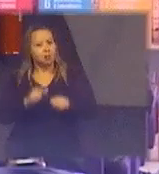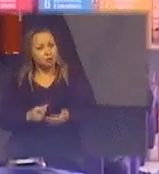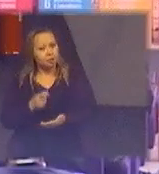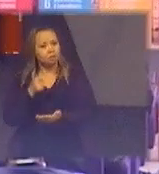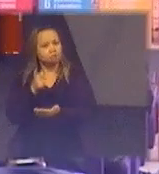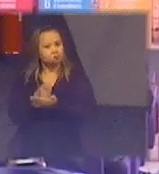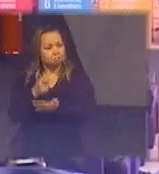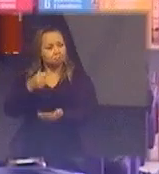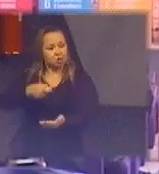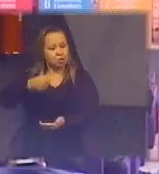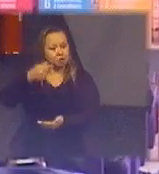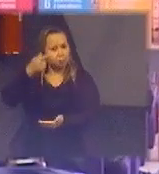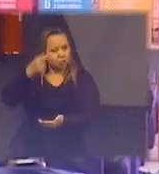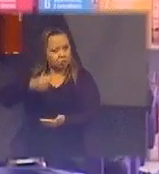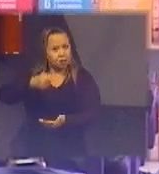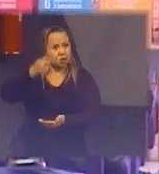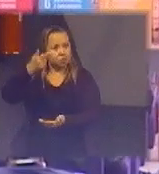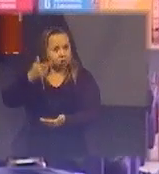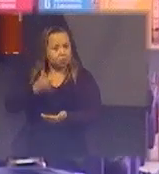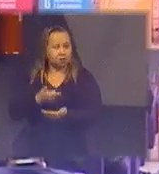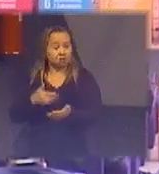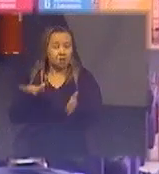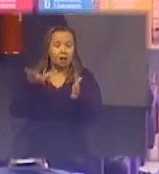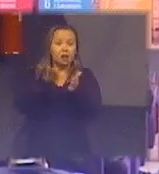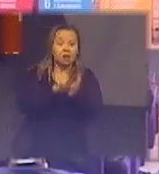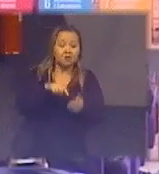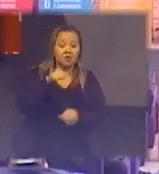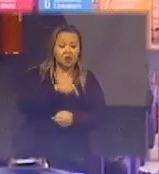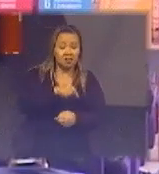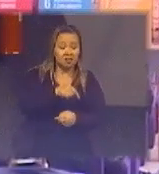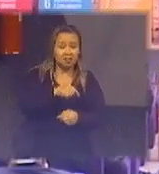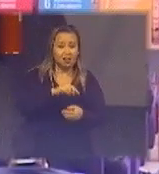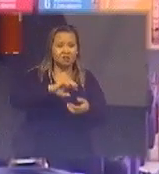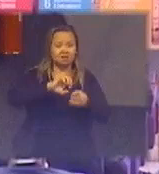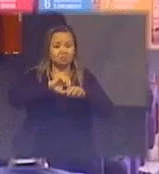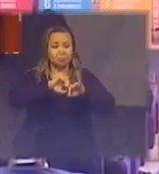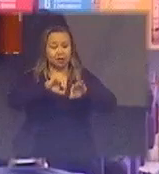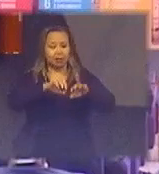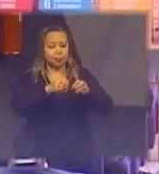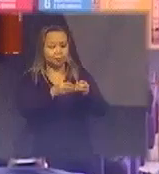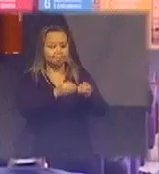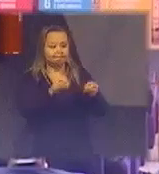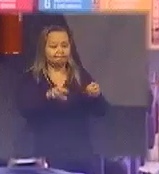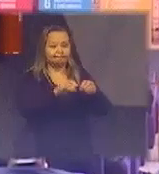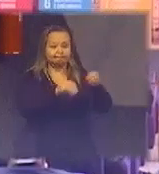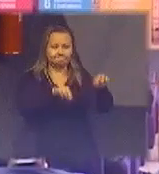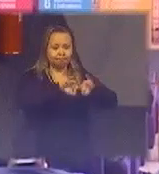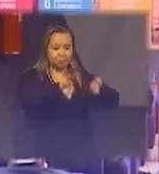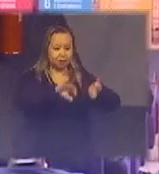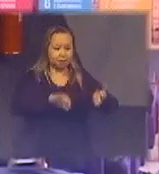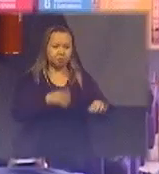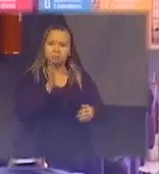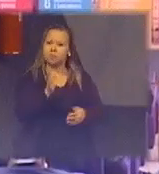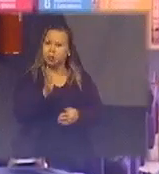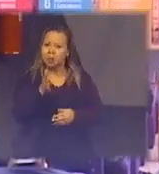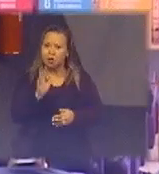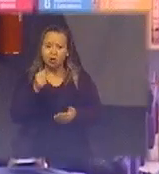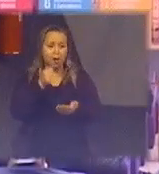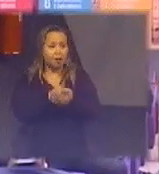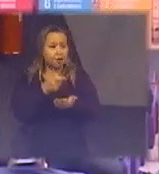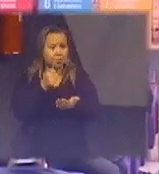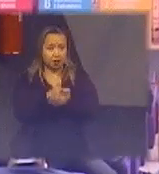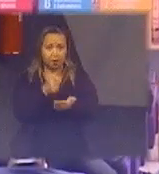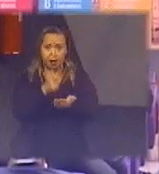mas até chegar nessa fase de desmontar ele já pagou todos os impostos como um produto novo